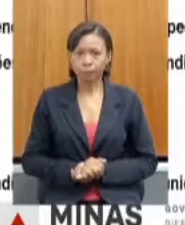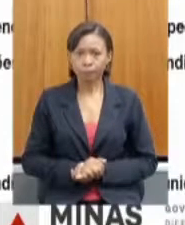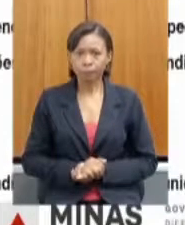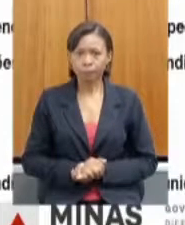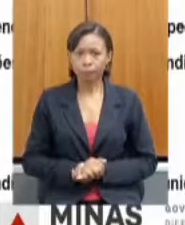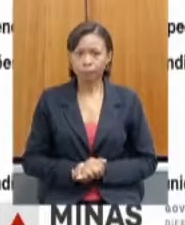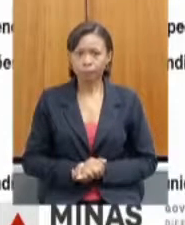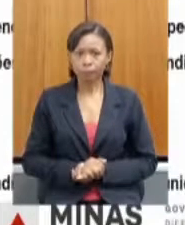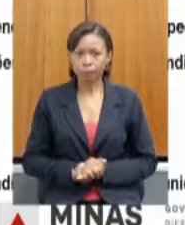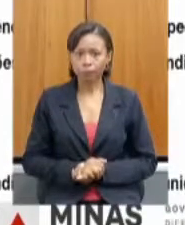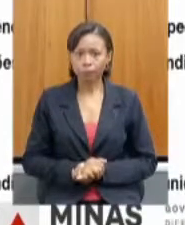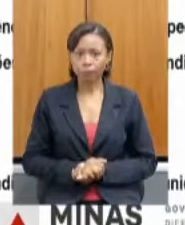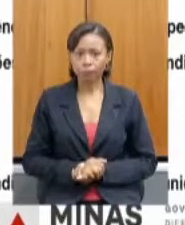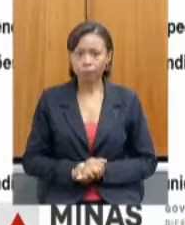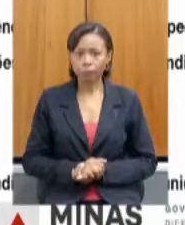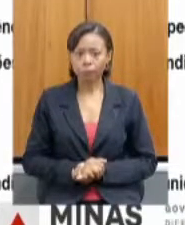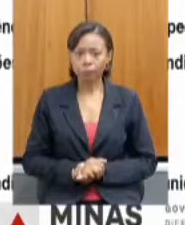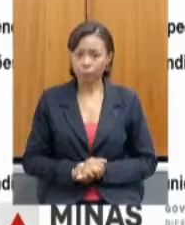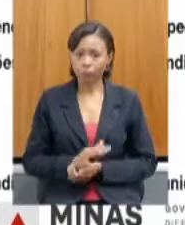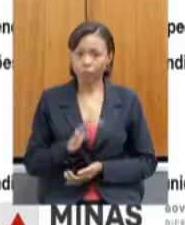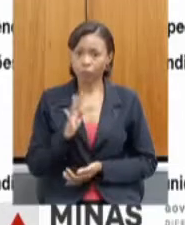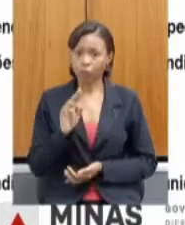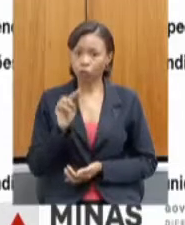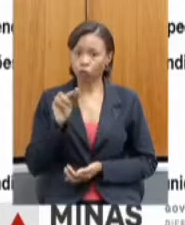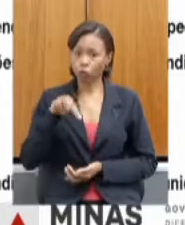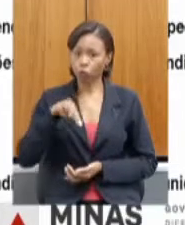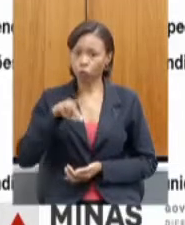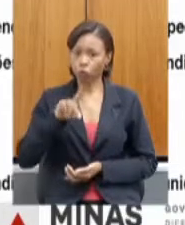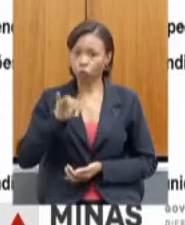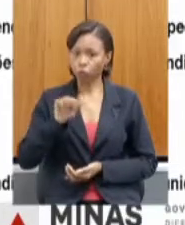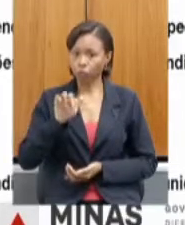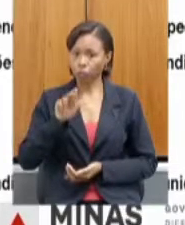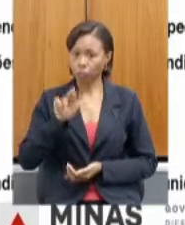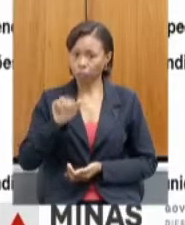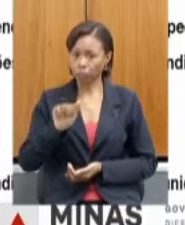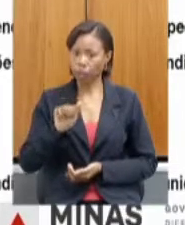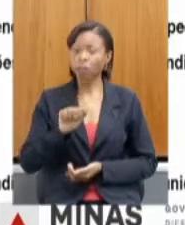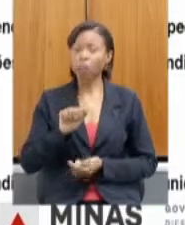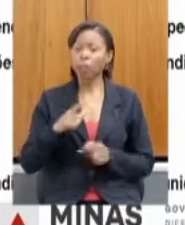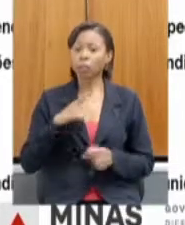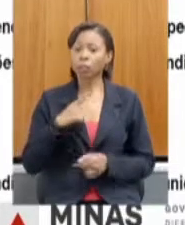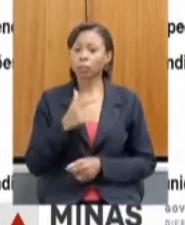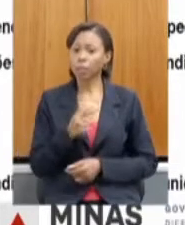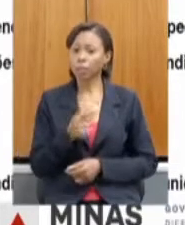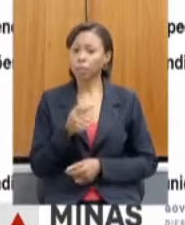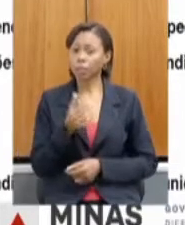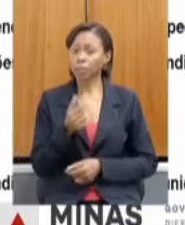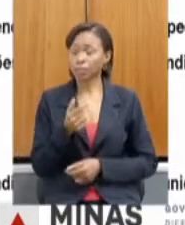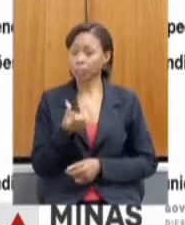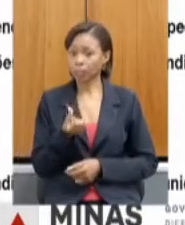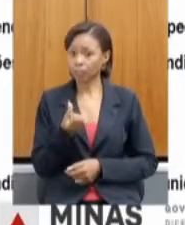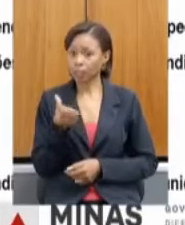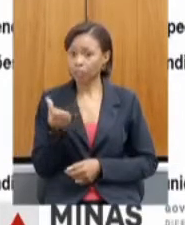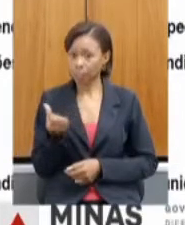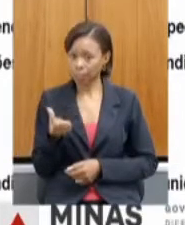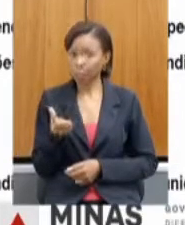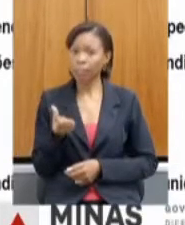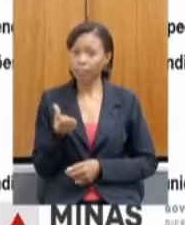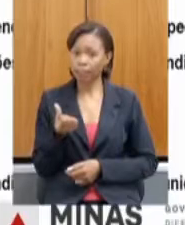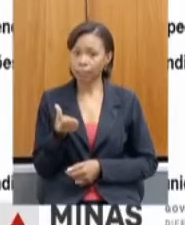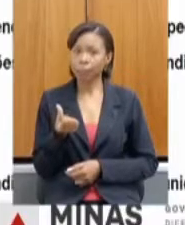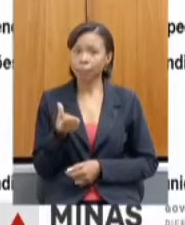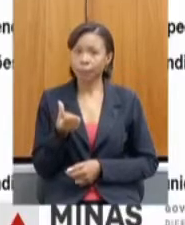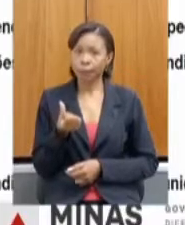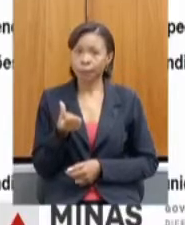Na realização fundiária, nós tivemos 776 títulos concluídos esse ano. Por causa da pandemia, a gente teve que